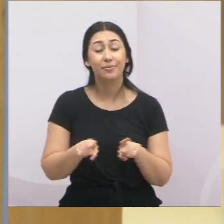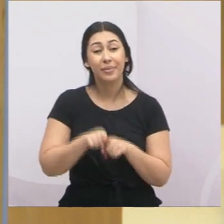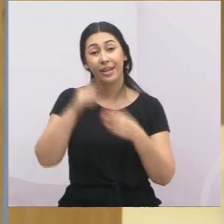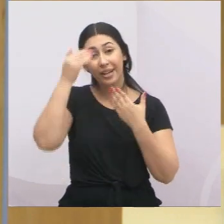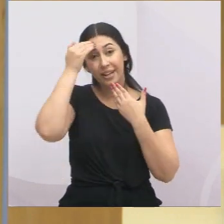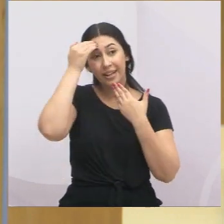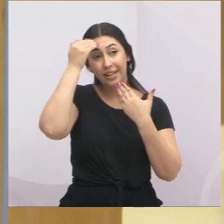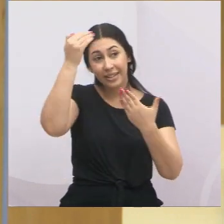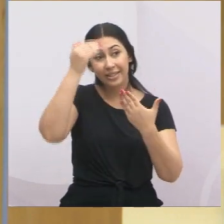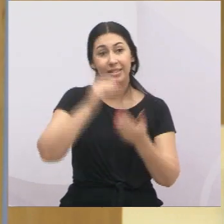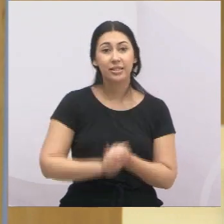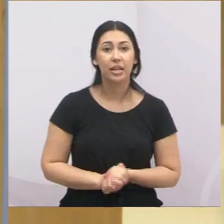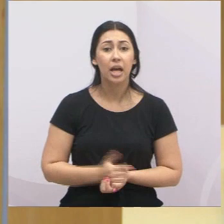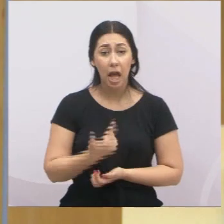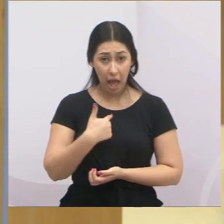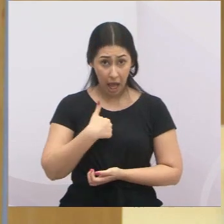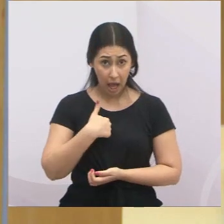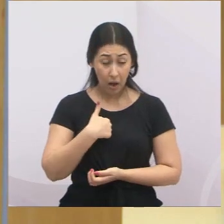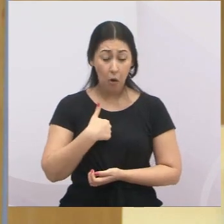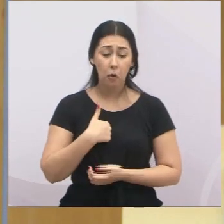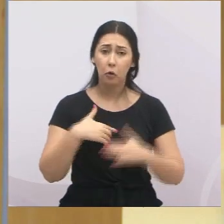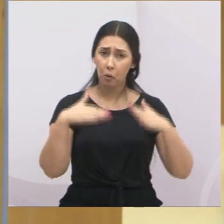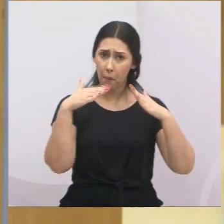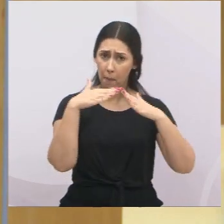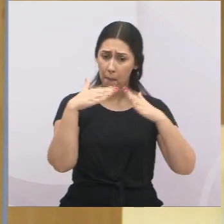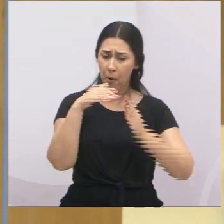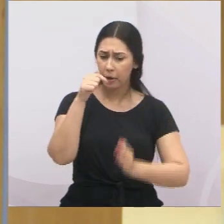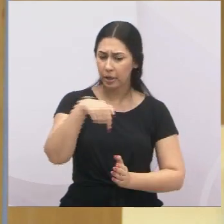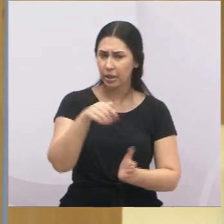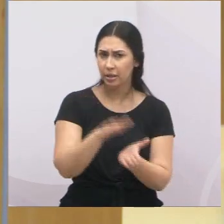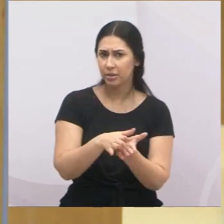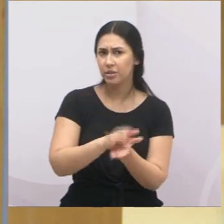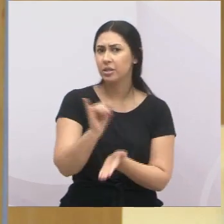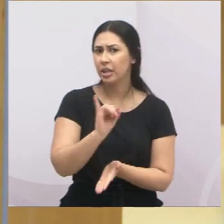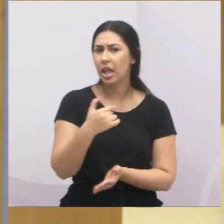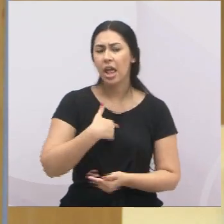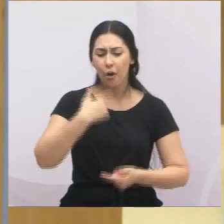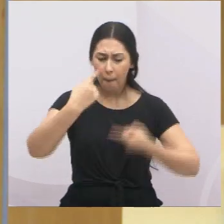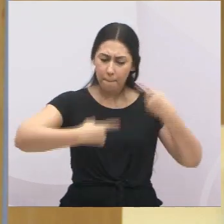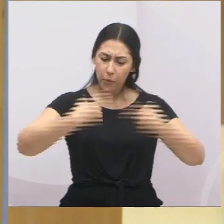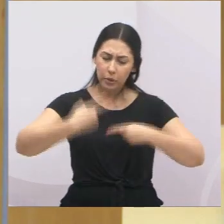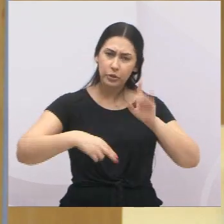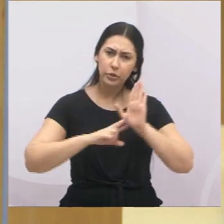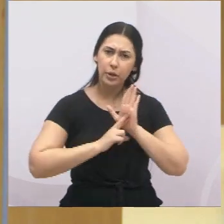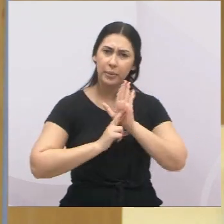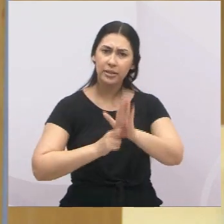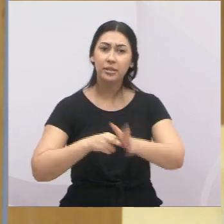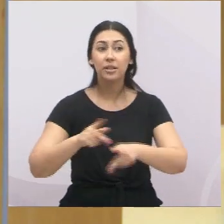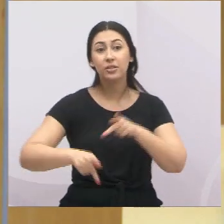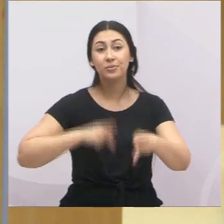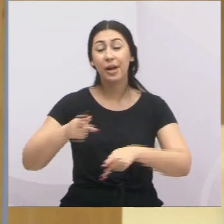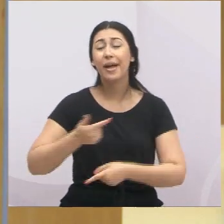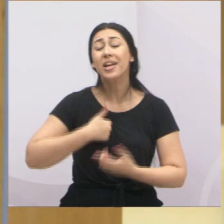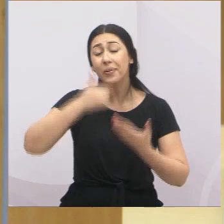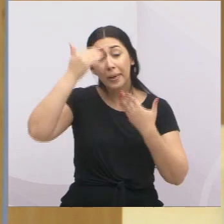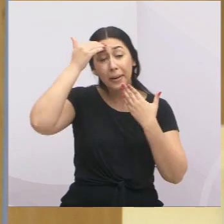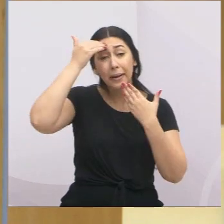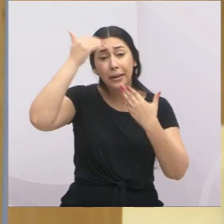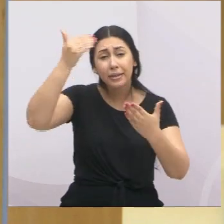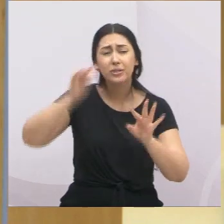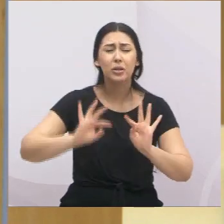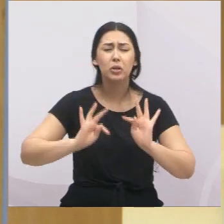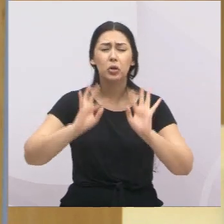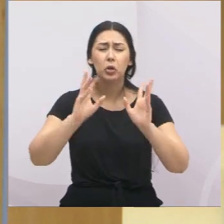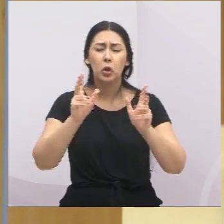aqui, como cidadão, como político eleito, como representante do povo, os meus colegas, que, assim